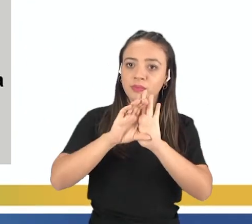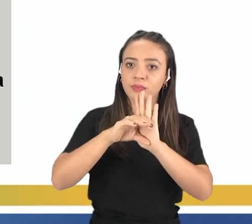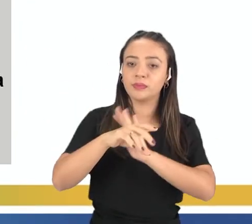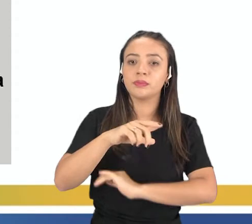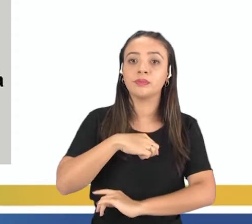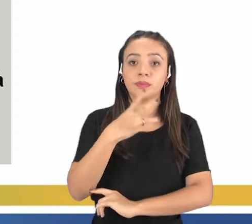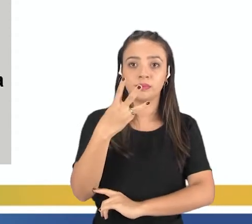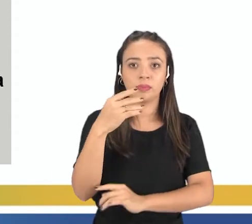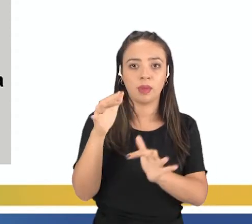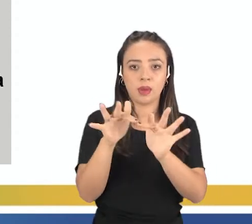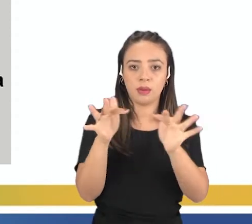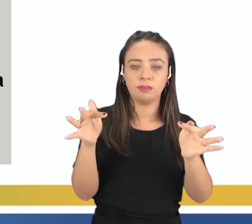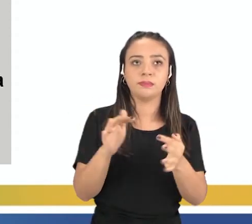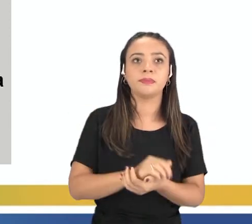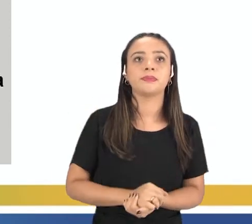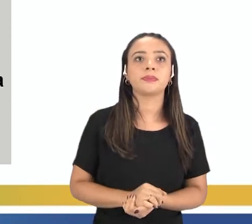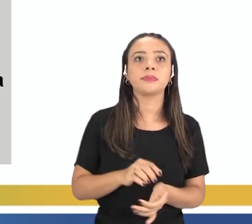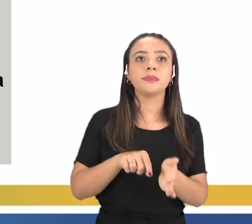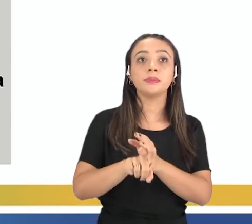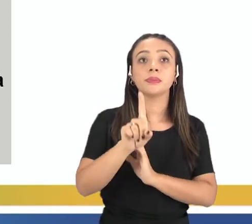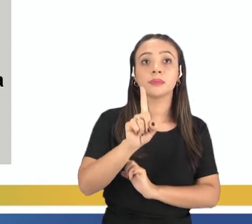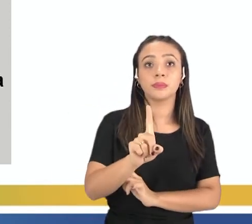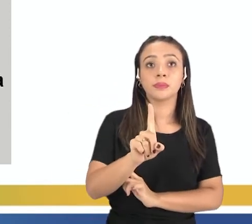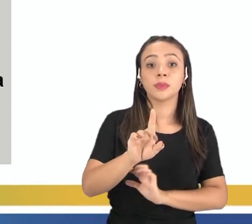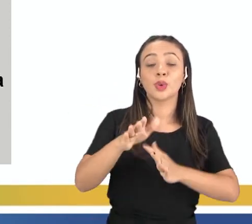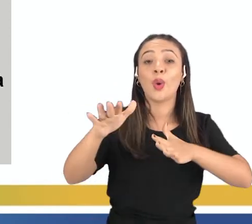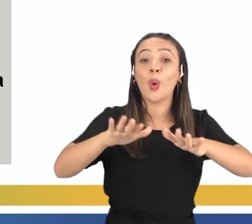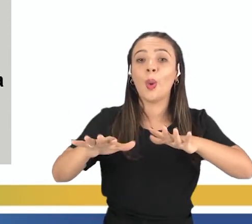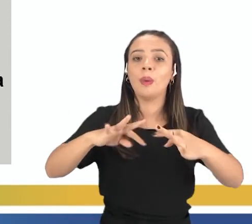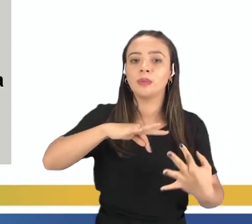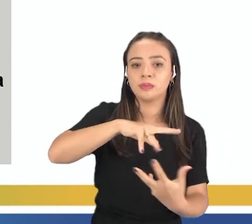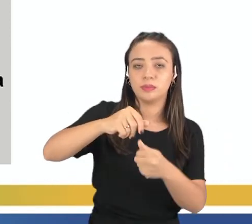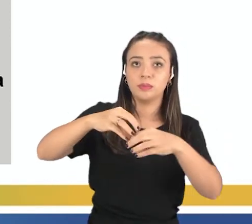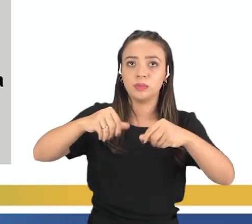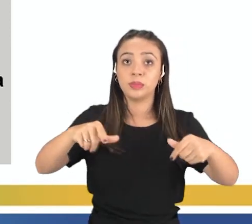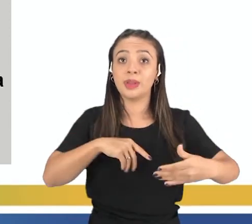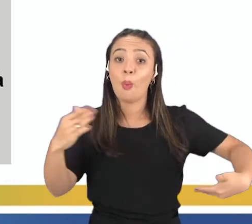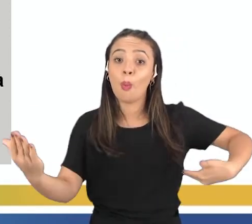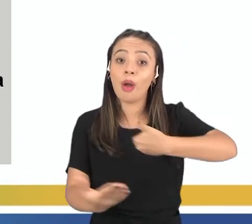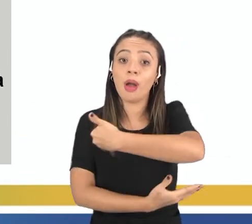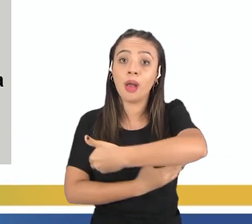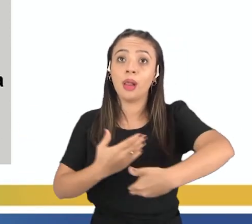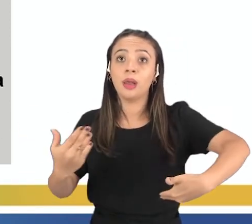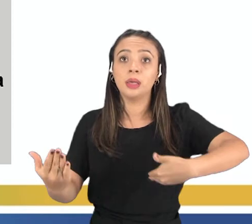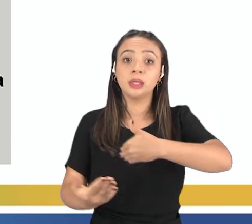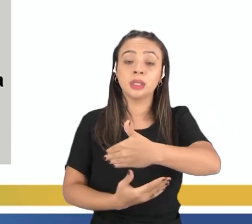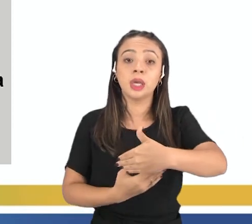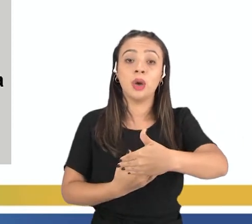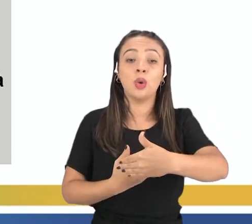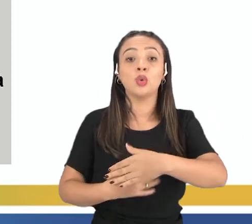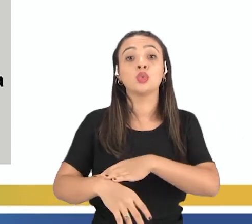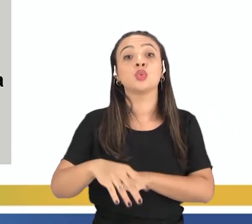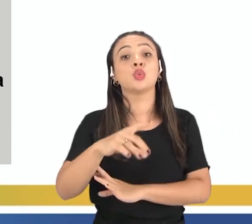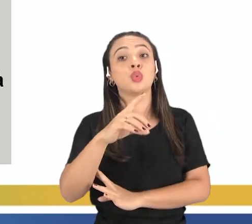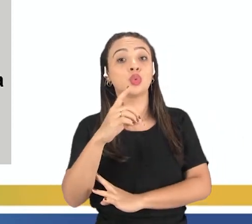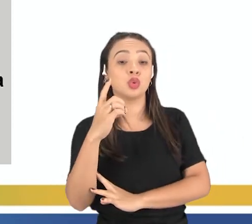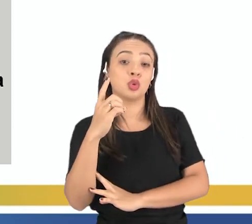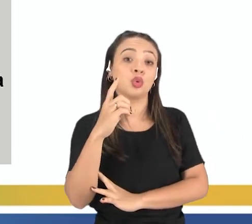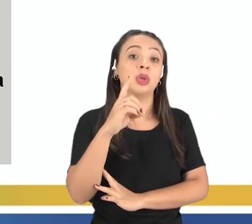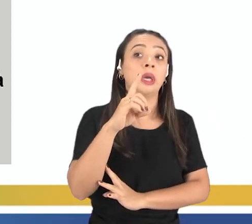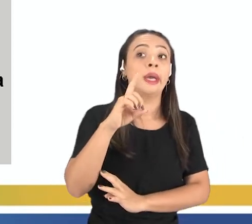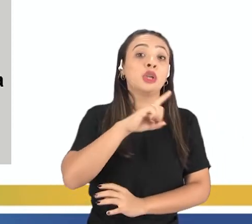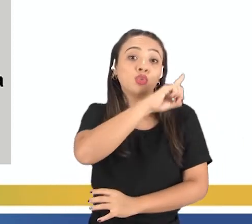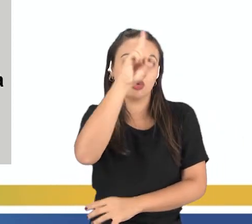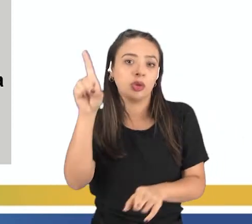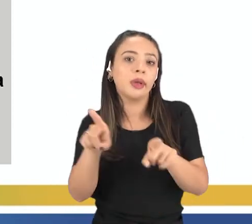questões bem simples, tá? A primeira, que movimento da Terra está relacionado à ocorrência dos dias e das noites? Bem